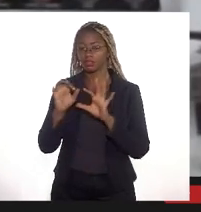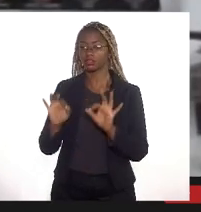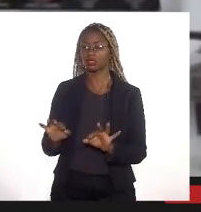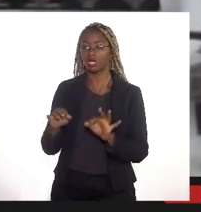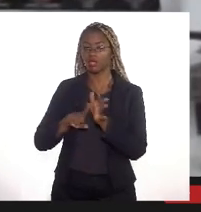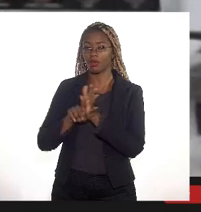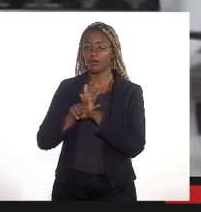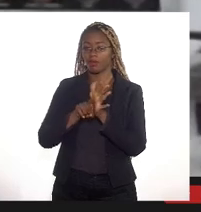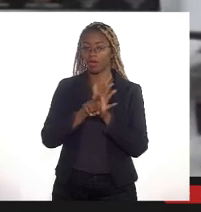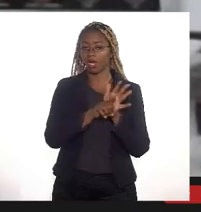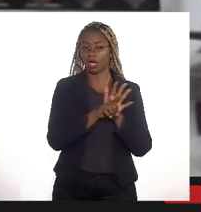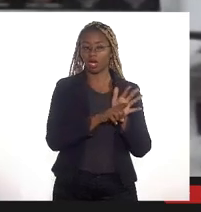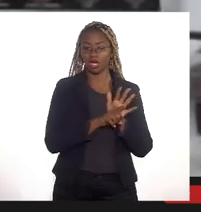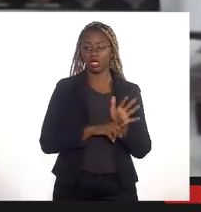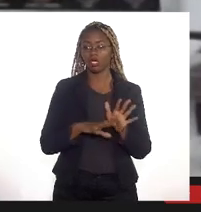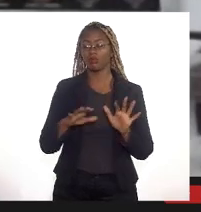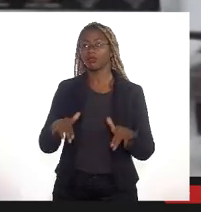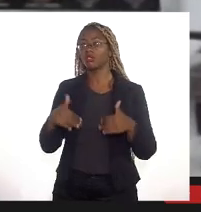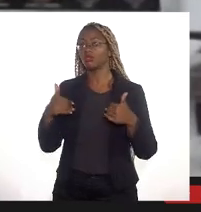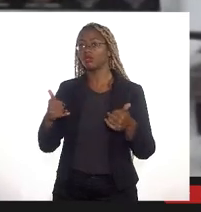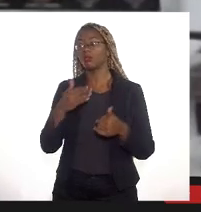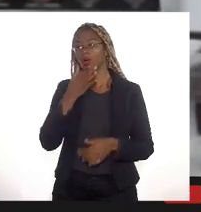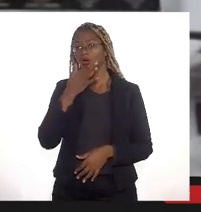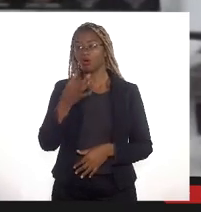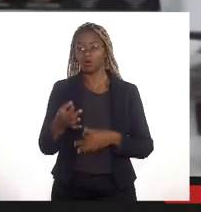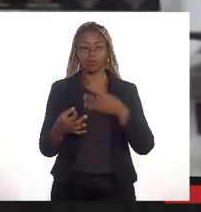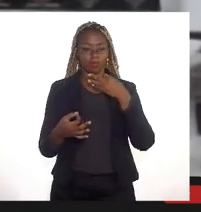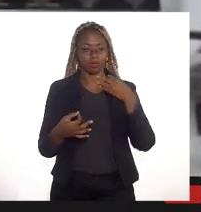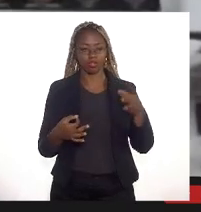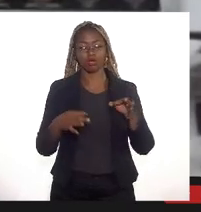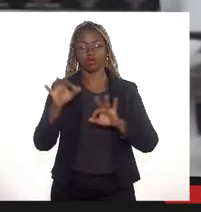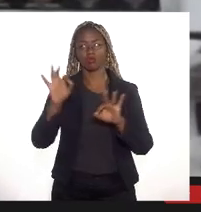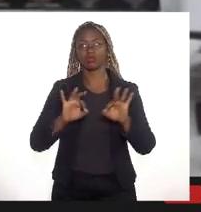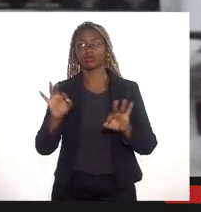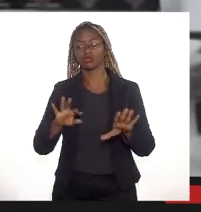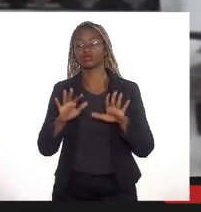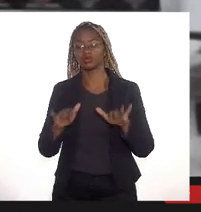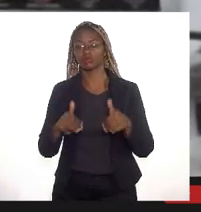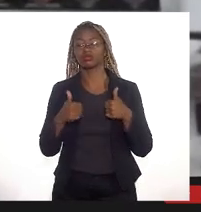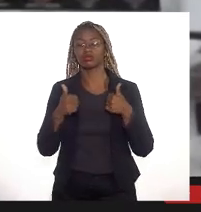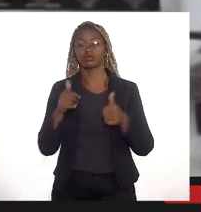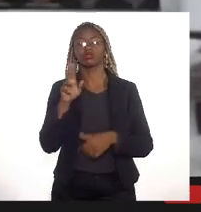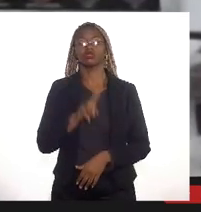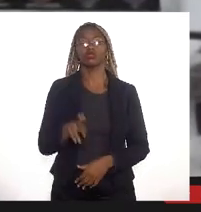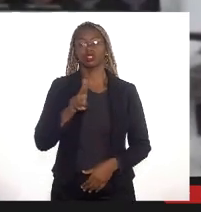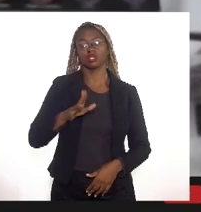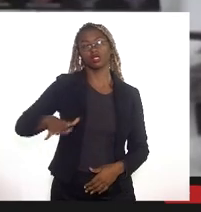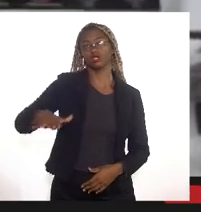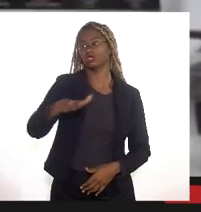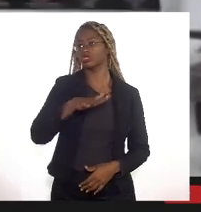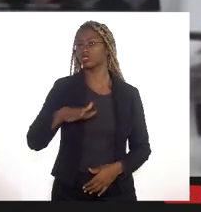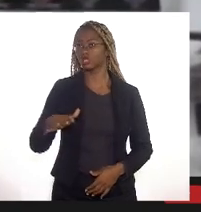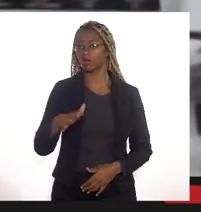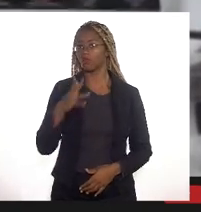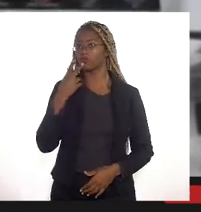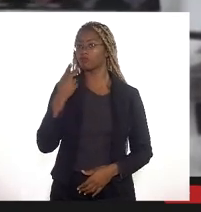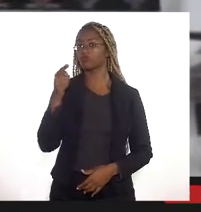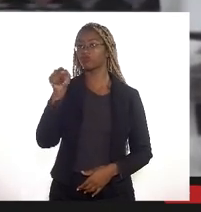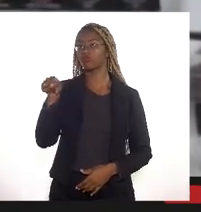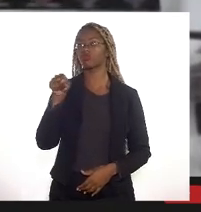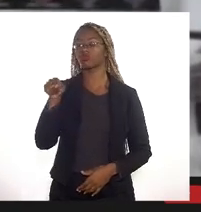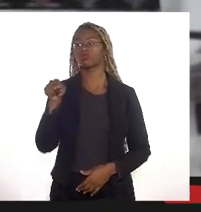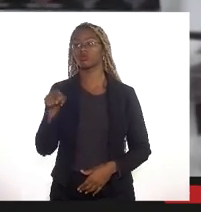senhor também consiga opinar e a gente fazer com que o melhor projeto seja empregado naquela região o senhor falou sobre